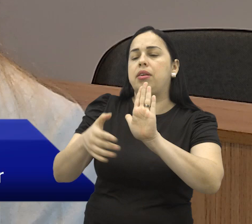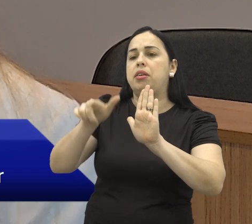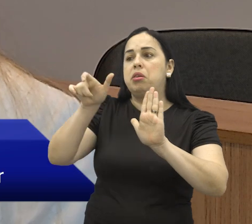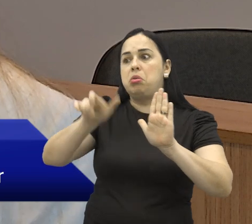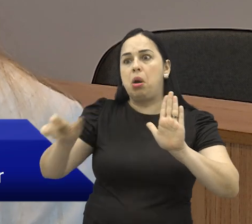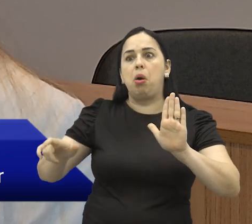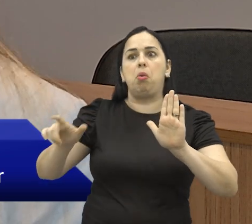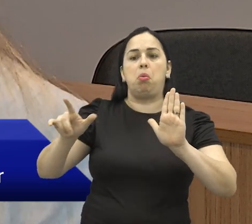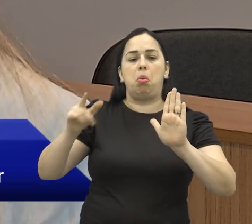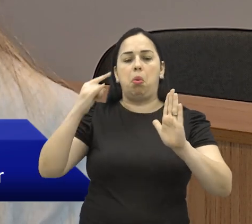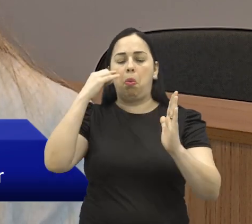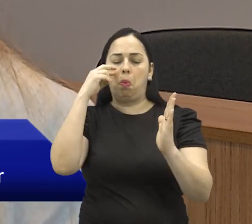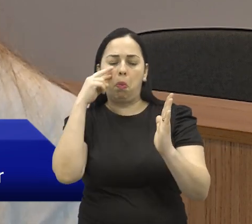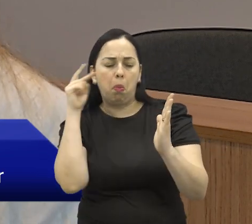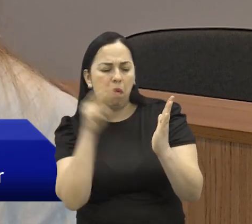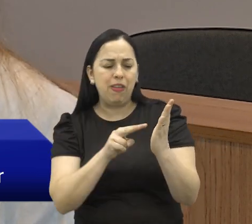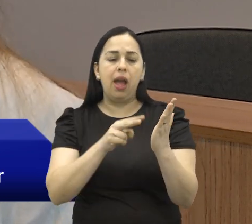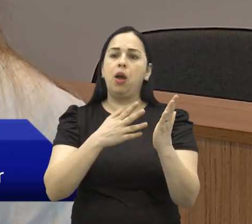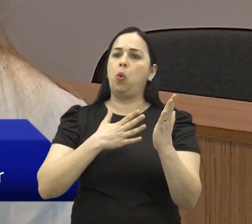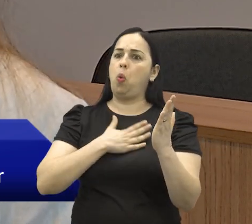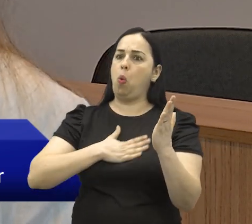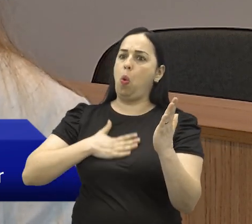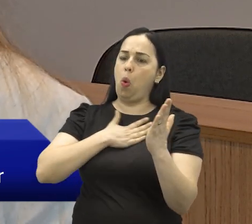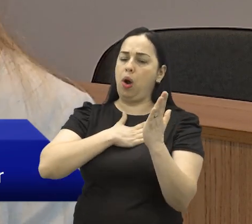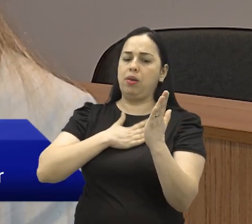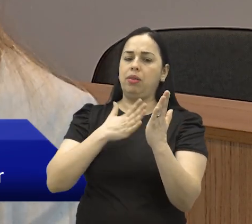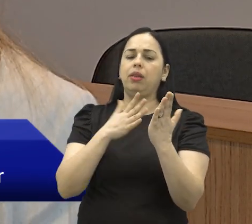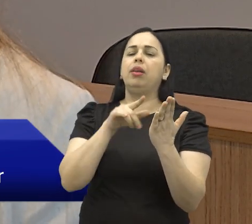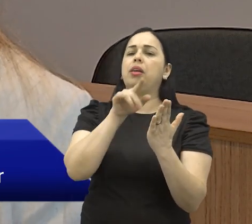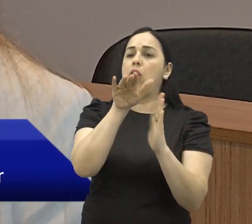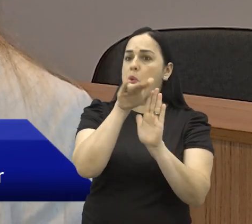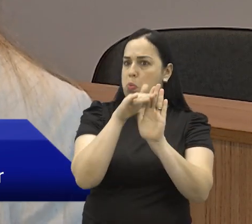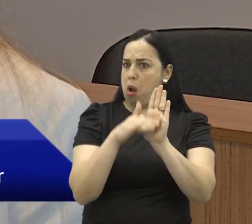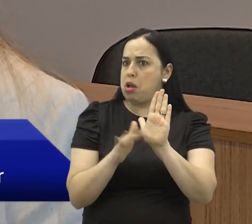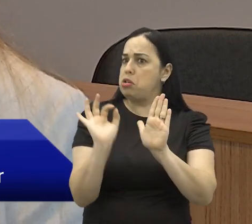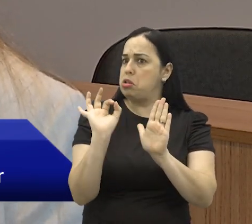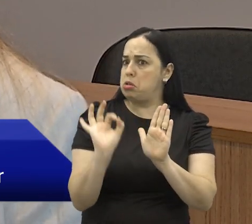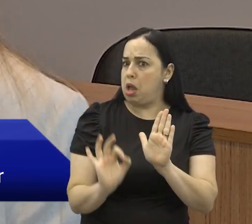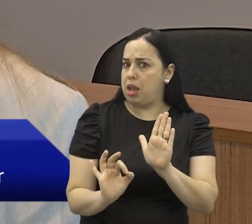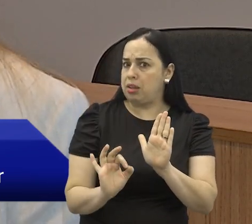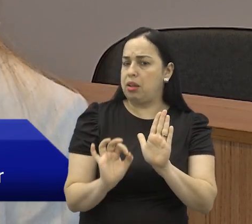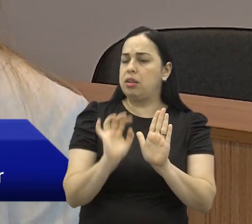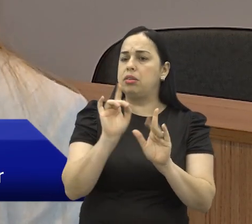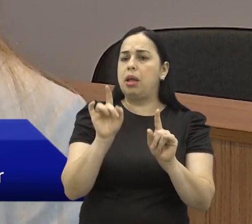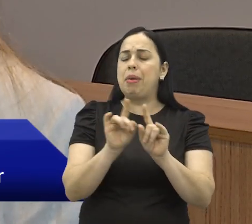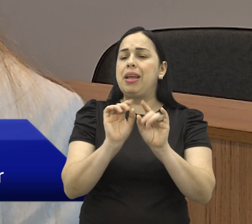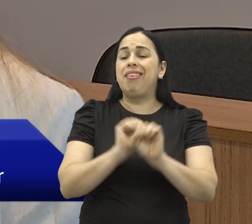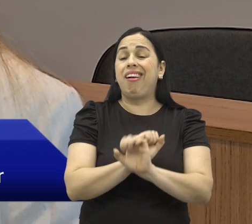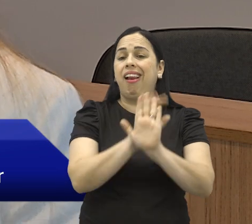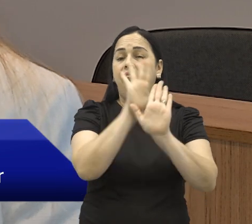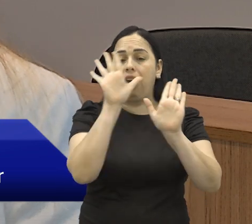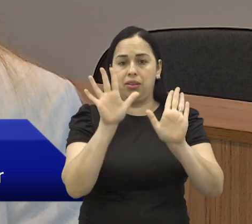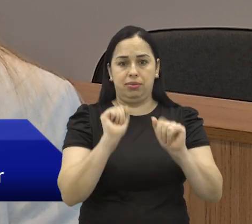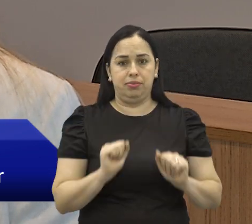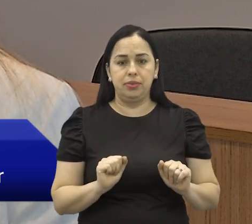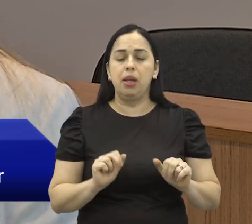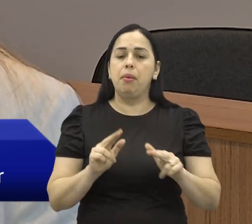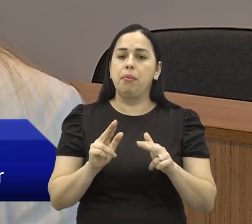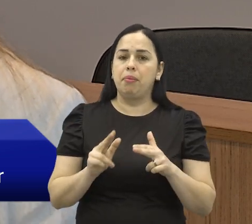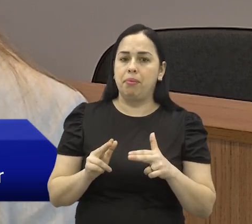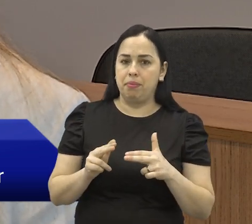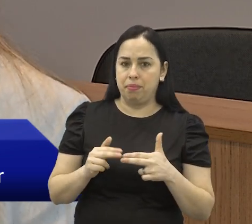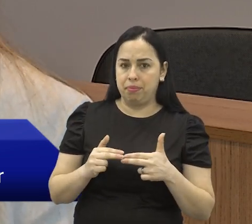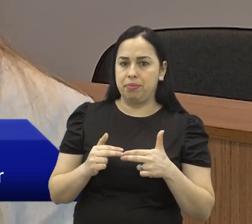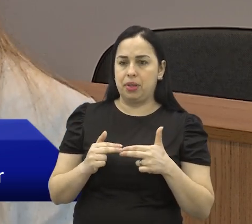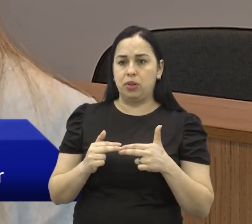chamativo, bem organizado, atrativo, né? E bem objetivo e claro. Então, acho que